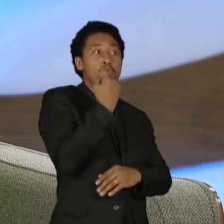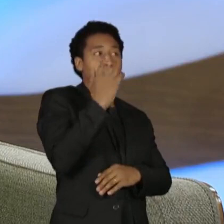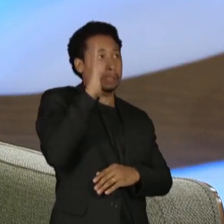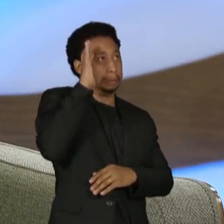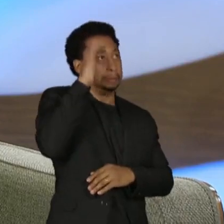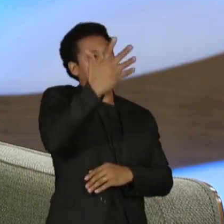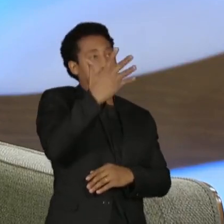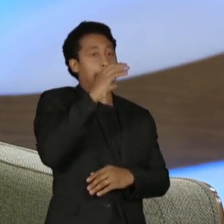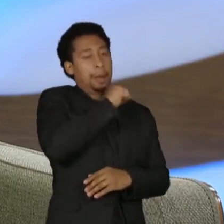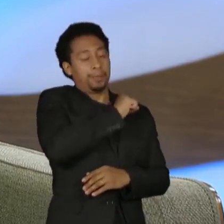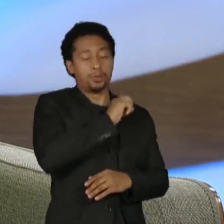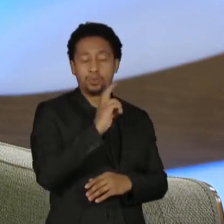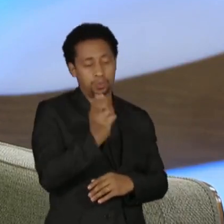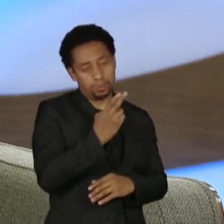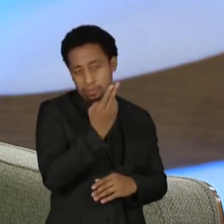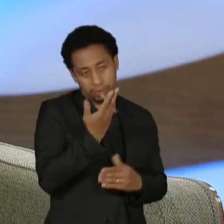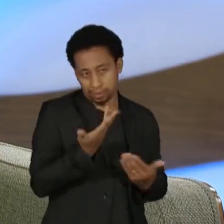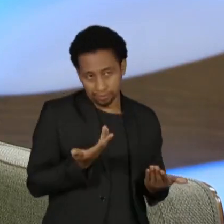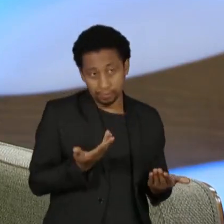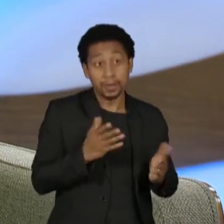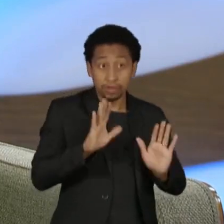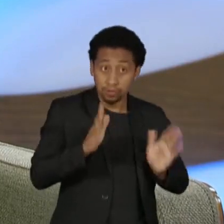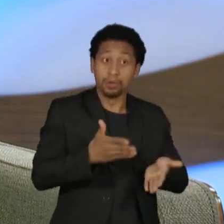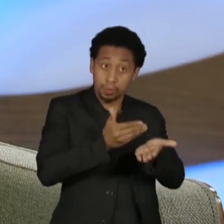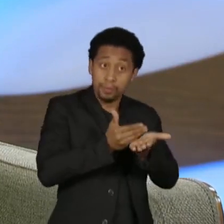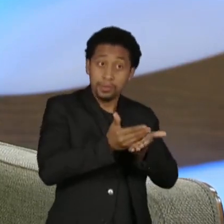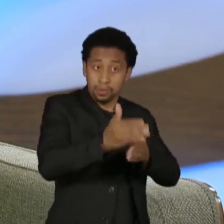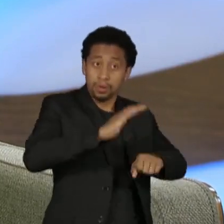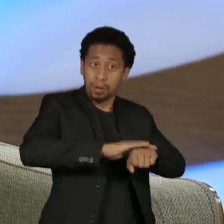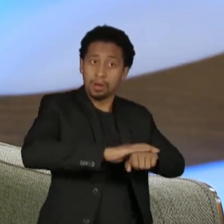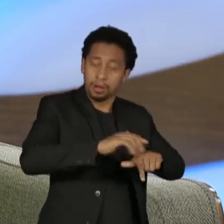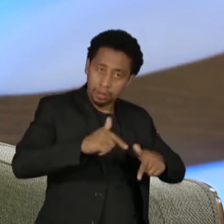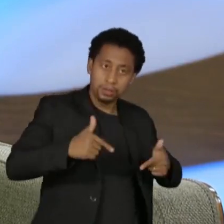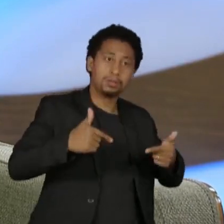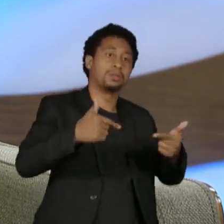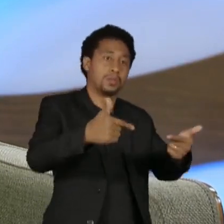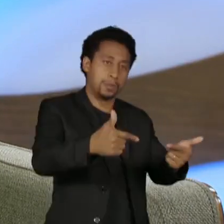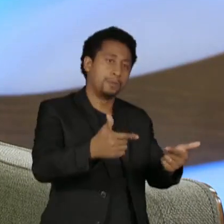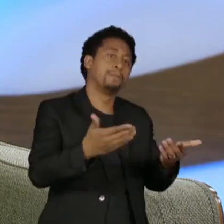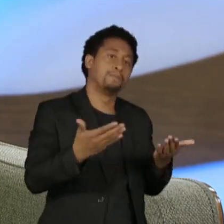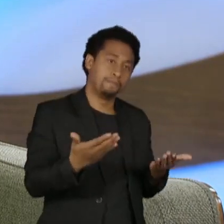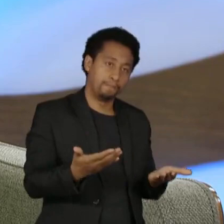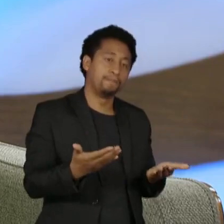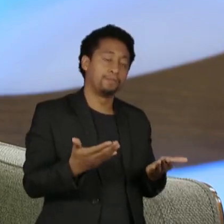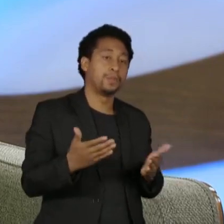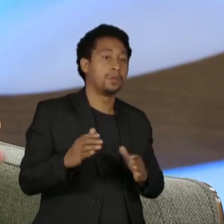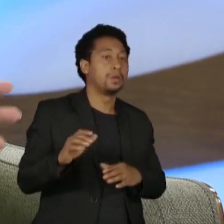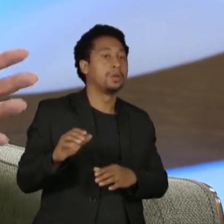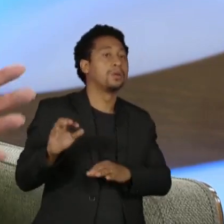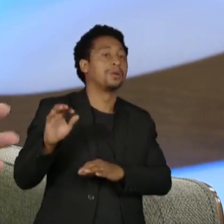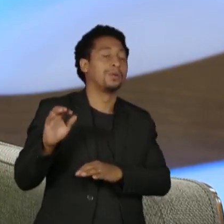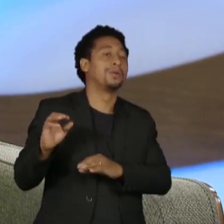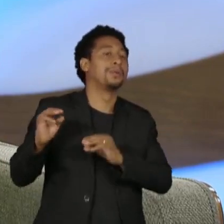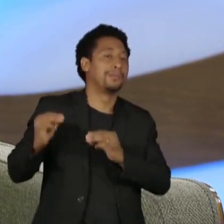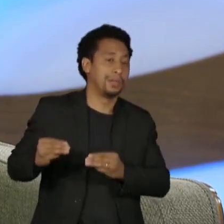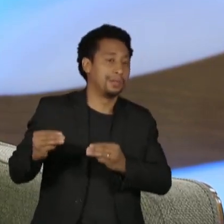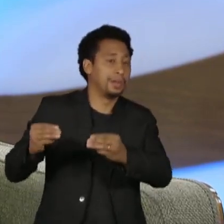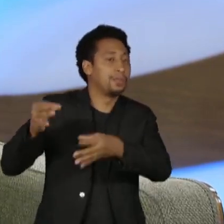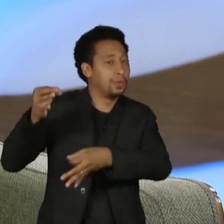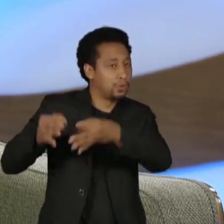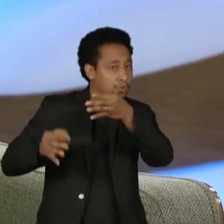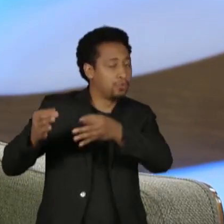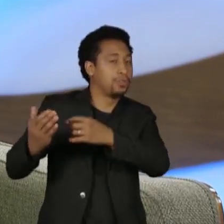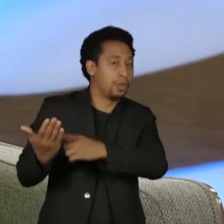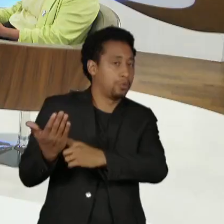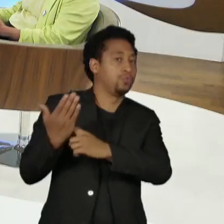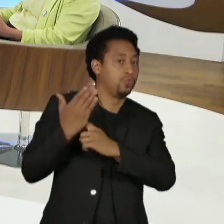prazo. Mas, ao mesmo tempo, nós já estamos com a ação coordenada pelo Ministério da Justiça, que se chama de desintrusão,